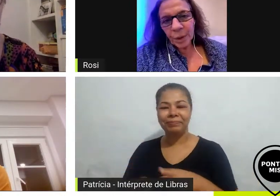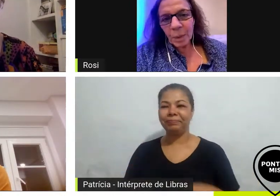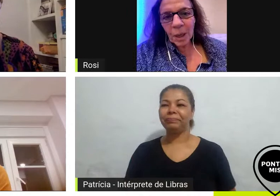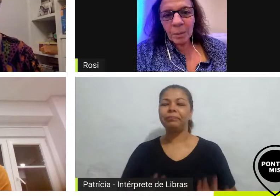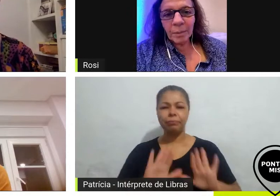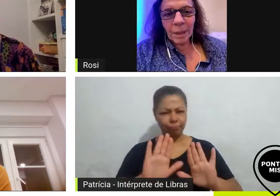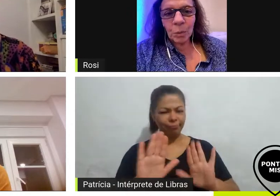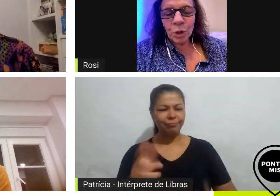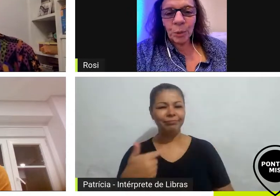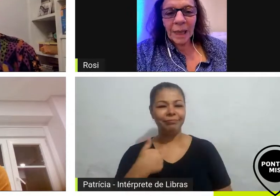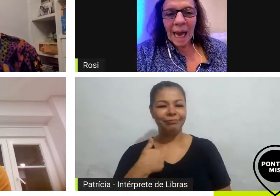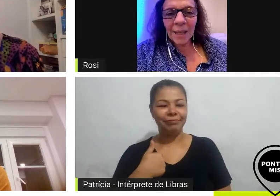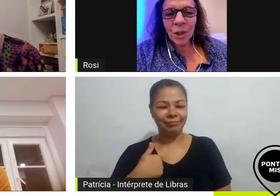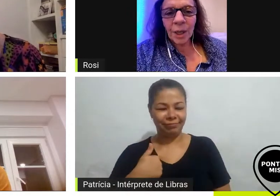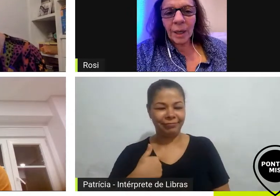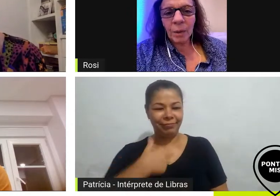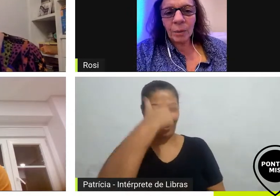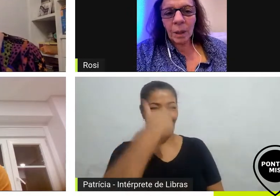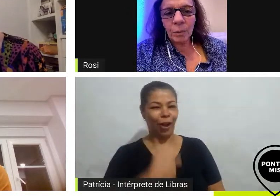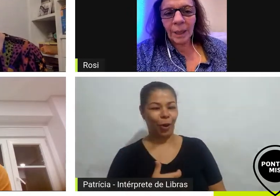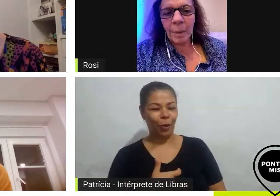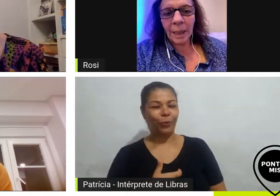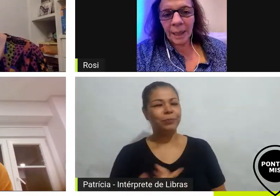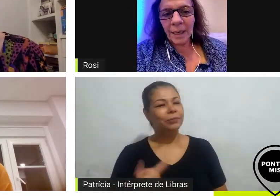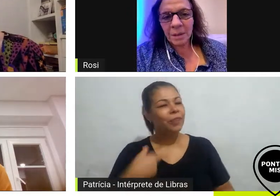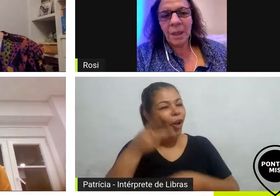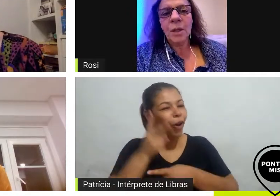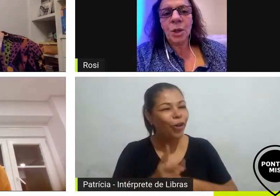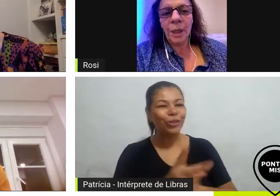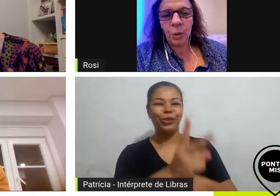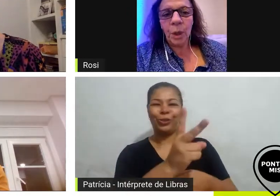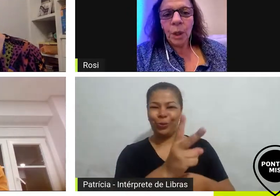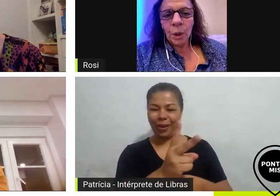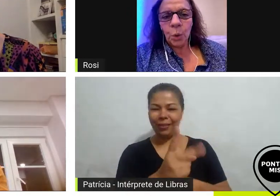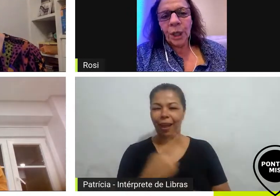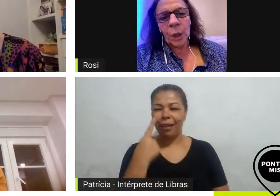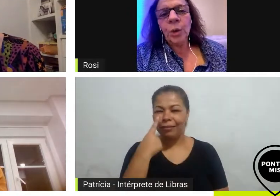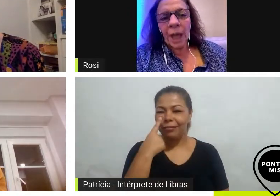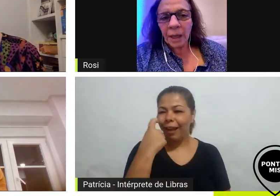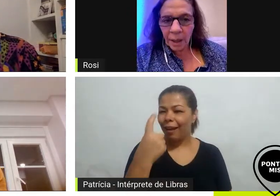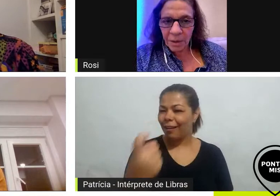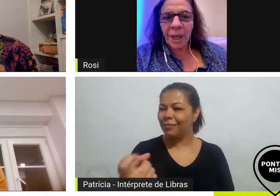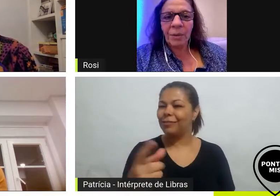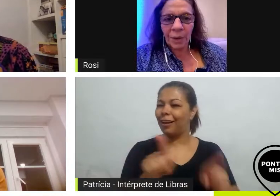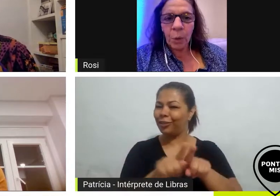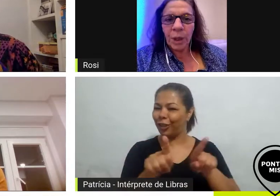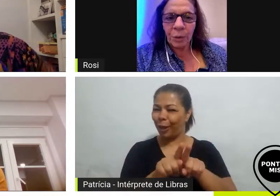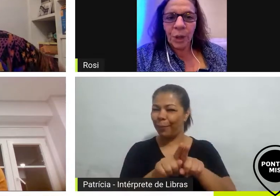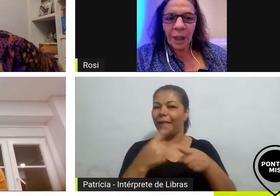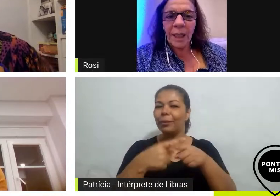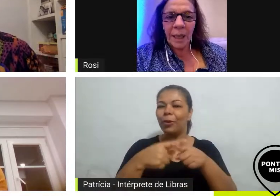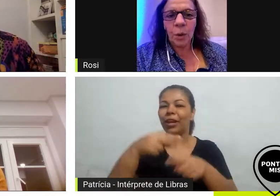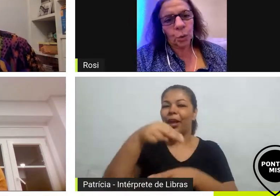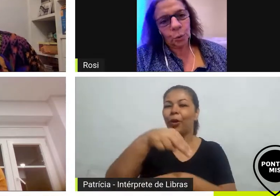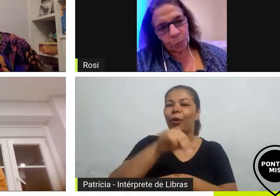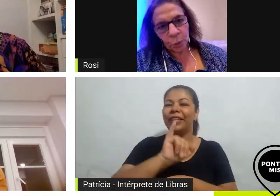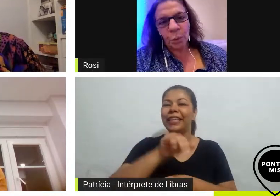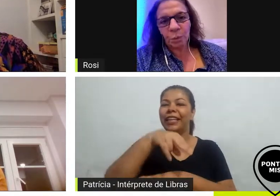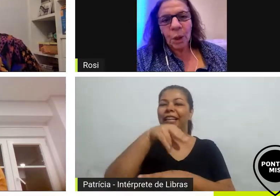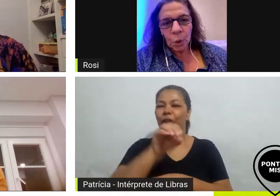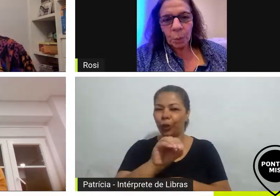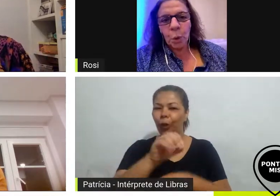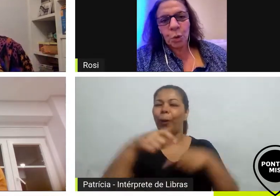foi uma continuidade era um tema interessante do Nino ter que escrever o livro dele que